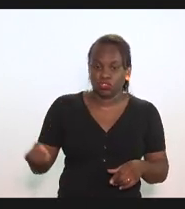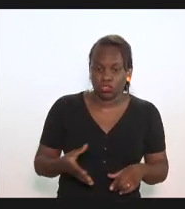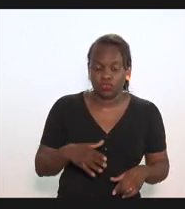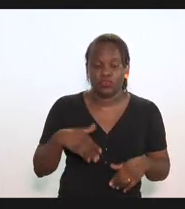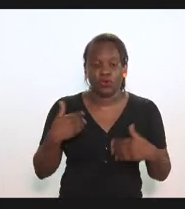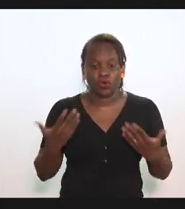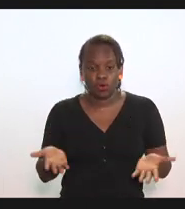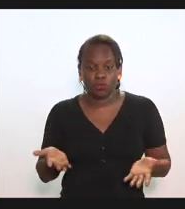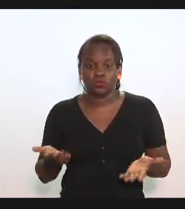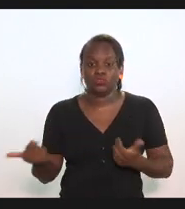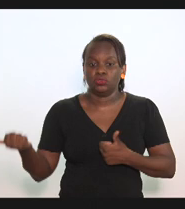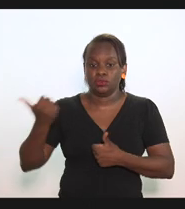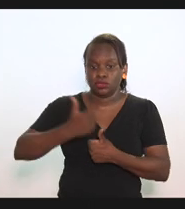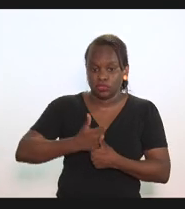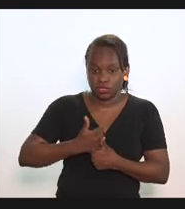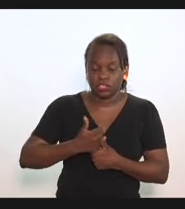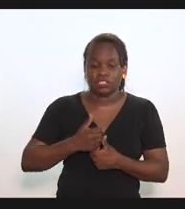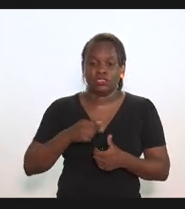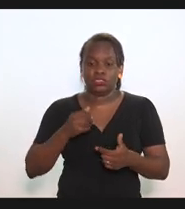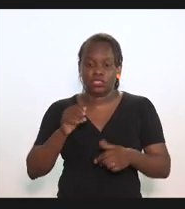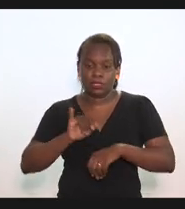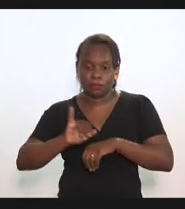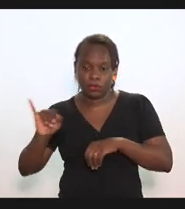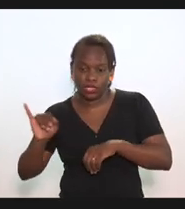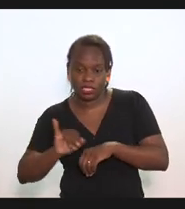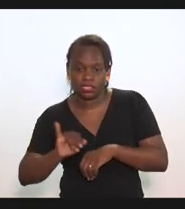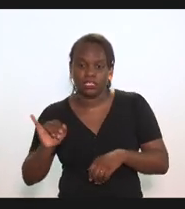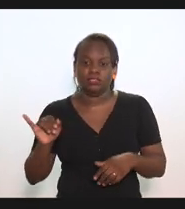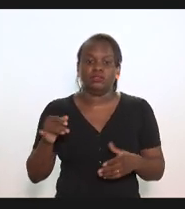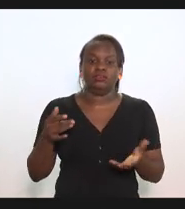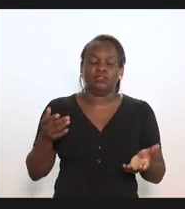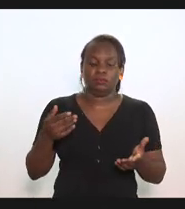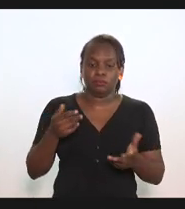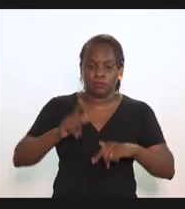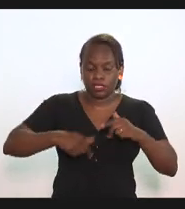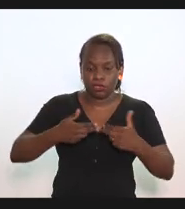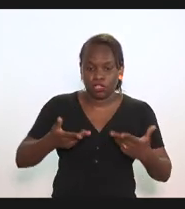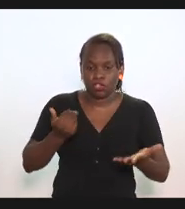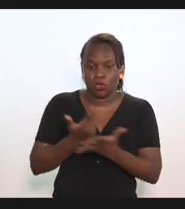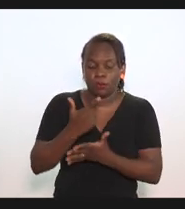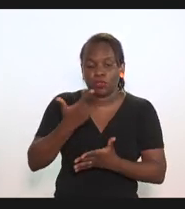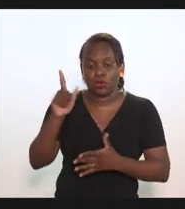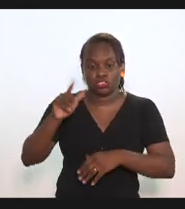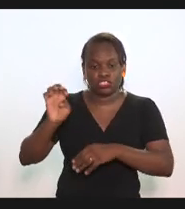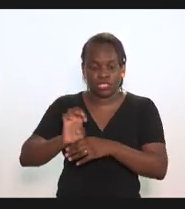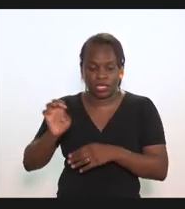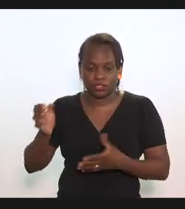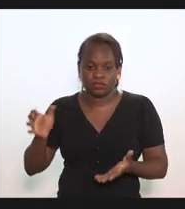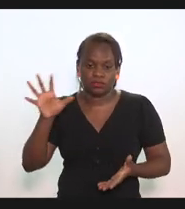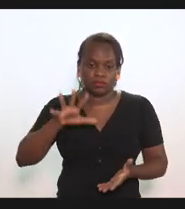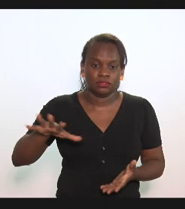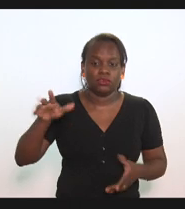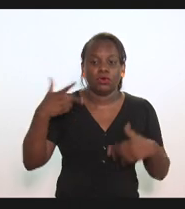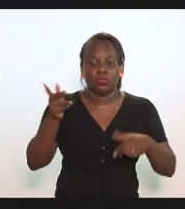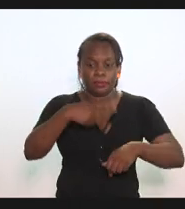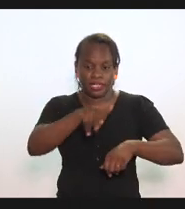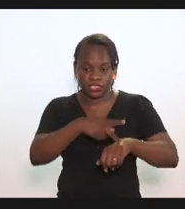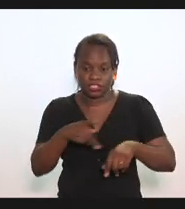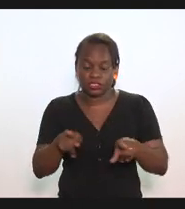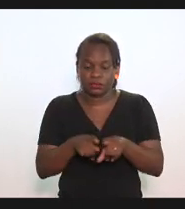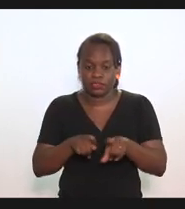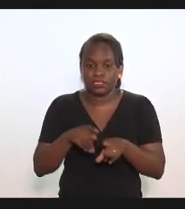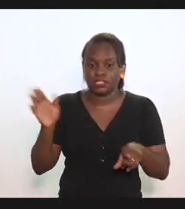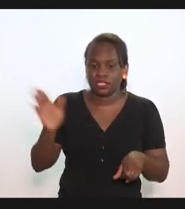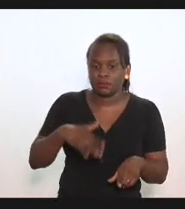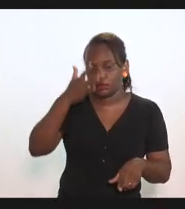seja substituindo importações ou seja produtos que a gente importa de outros estados outros países ou trazem pessoas